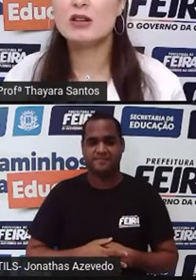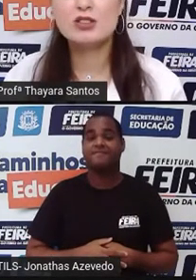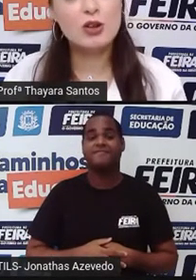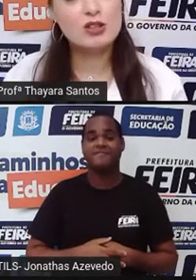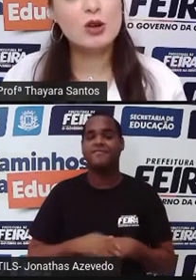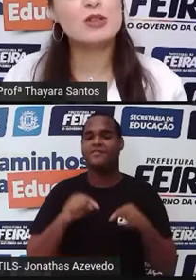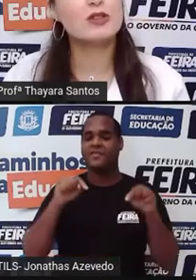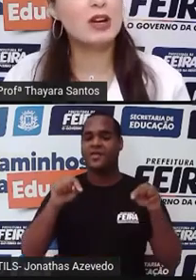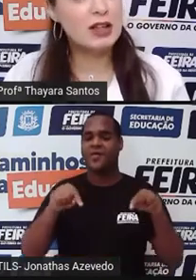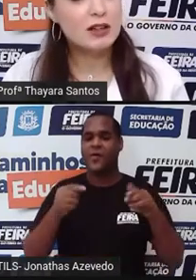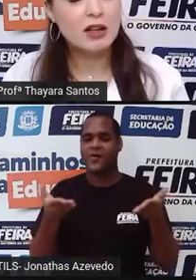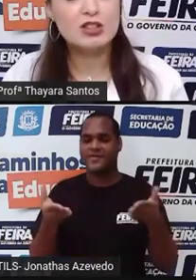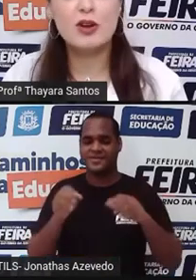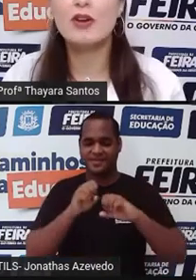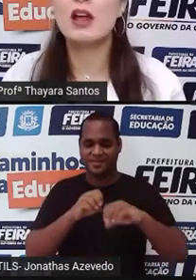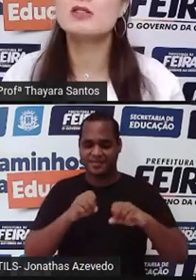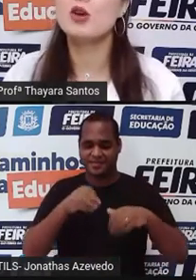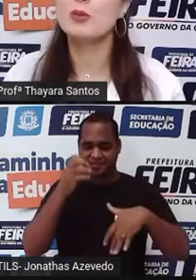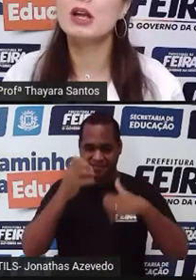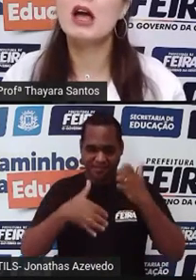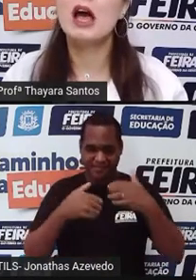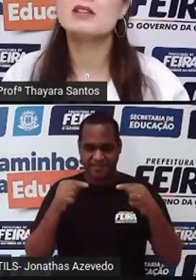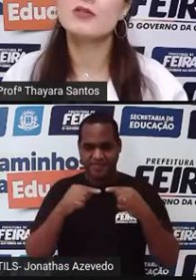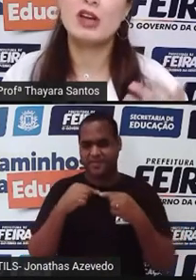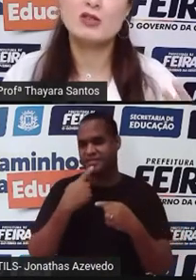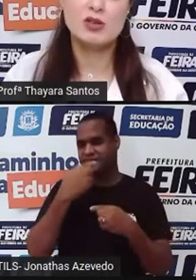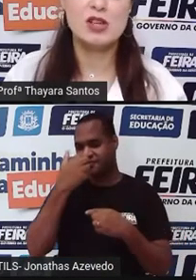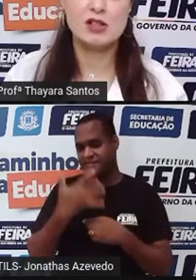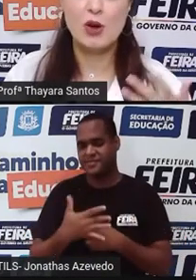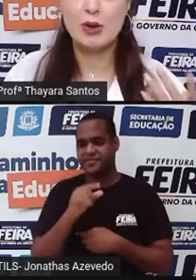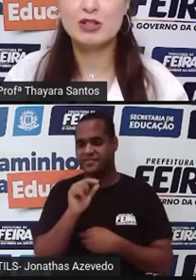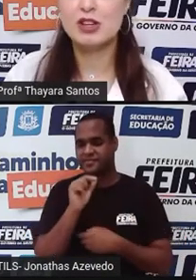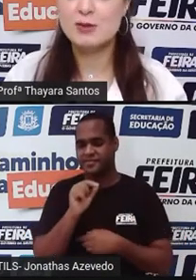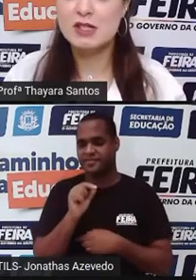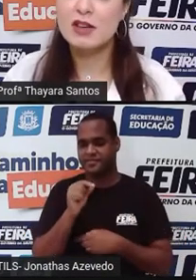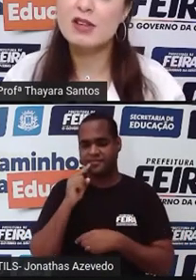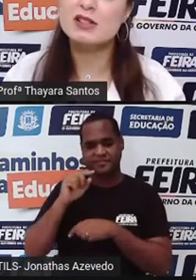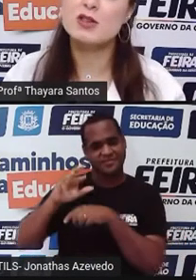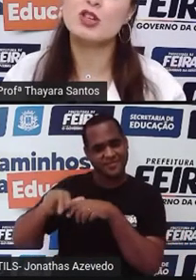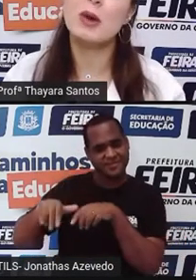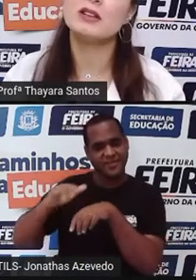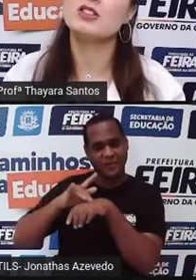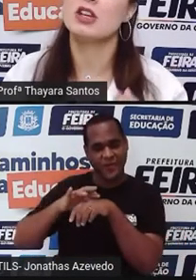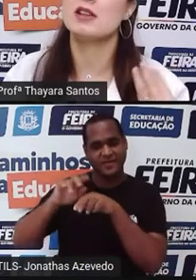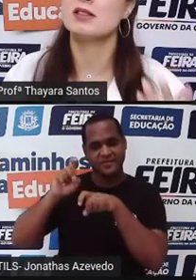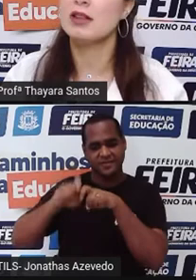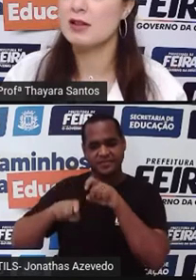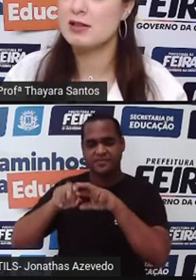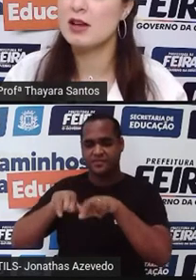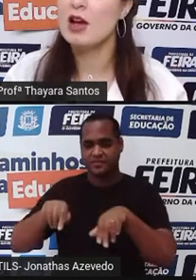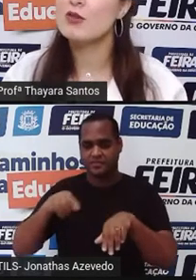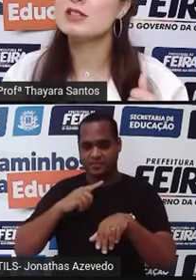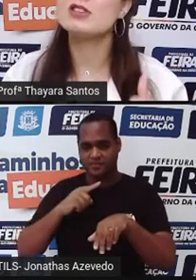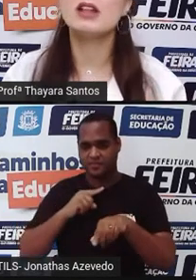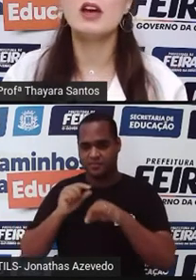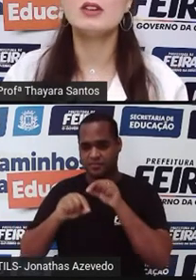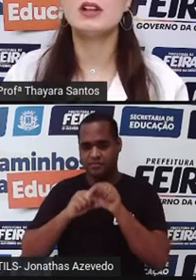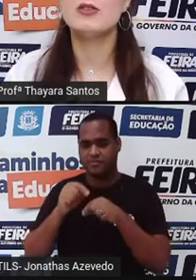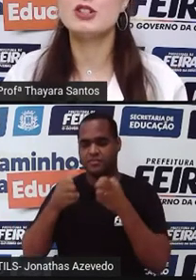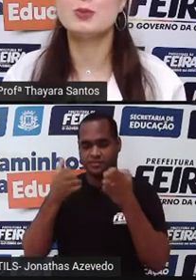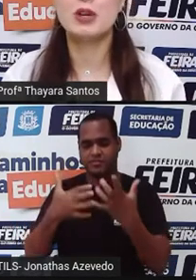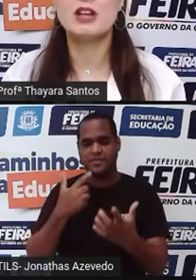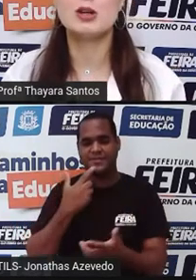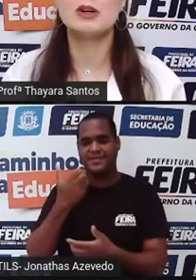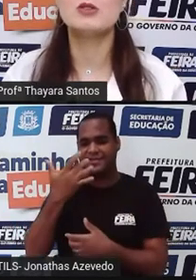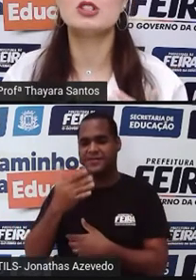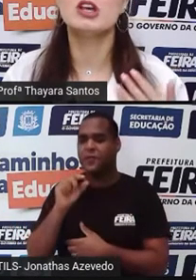Nessa aula de hoje, como eu já falei, a gente vai falar sobre as infecções sexualmente transmissíveis, que são chamadas de ISTs. Vocês já devem